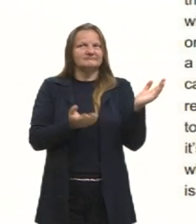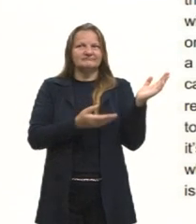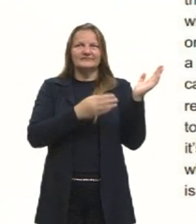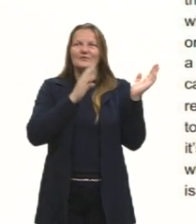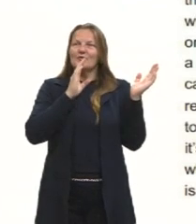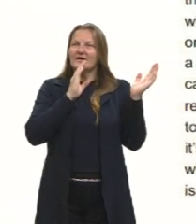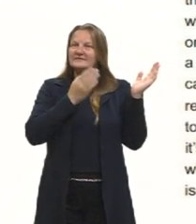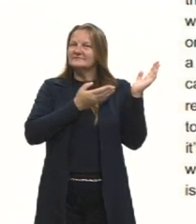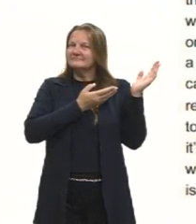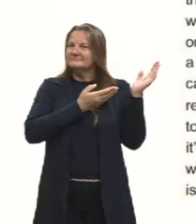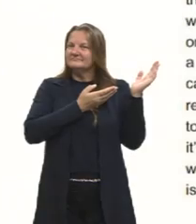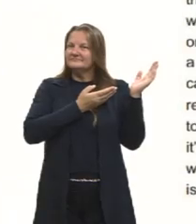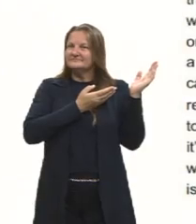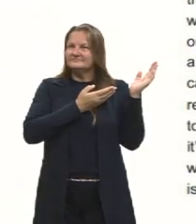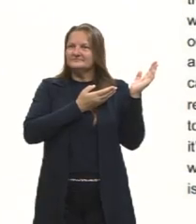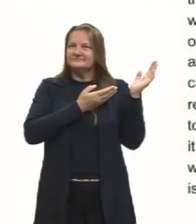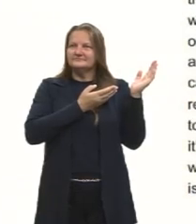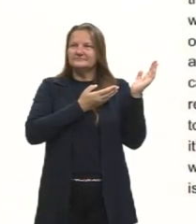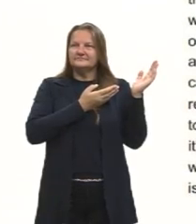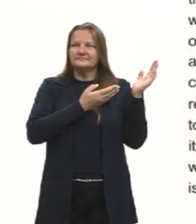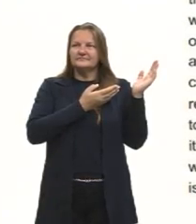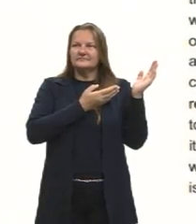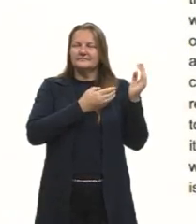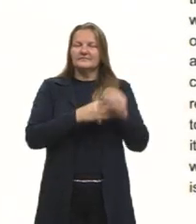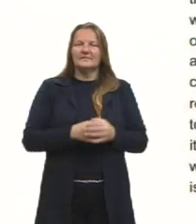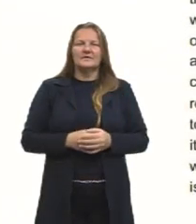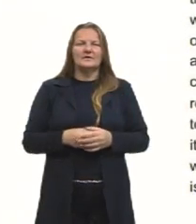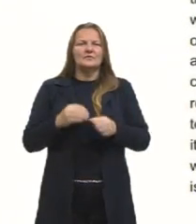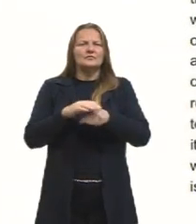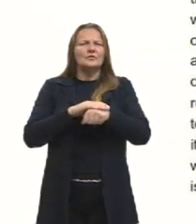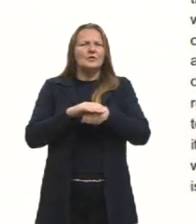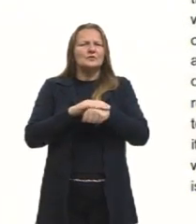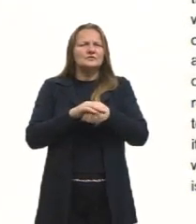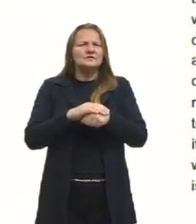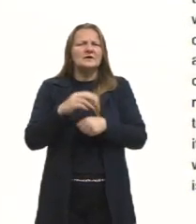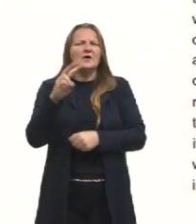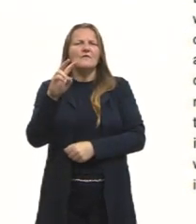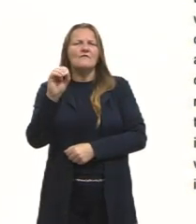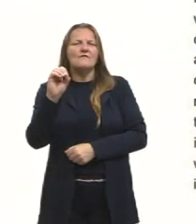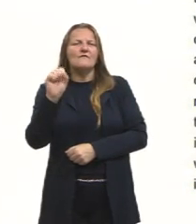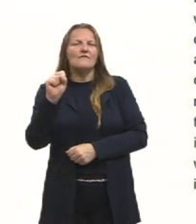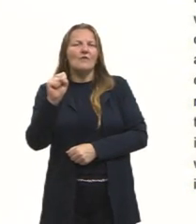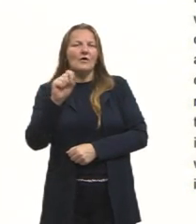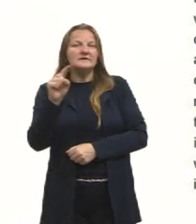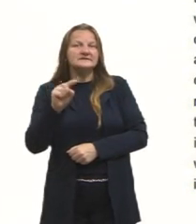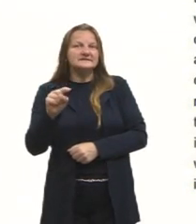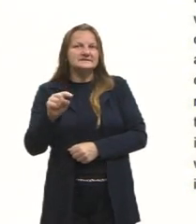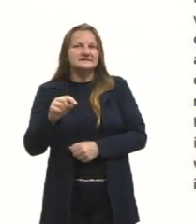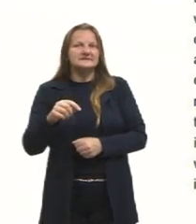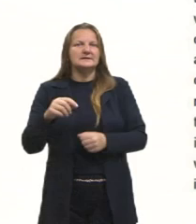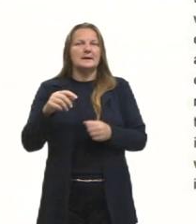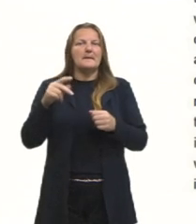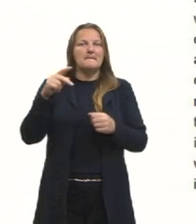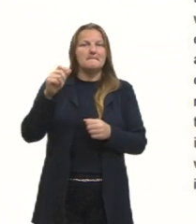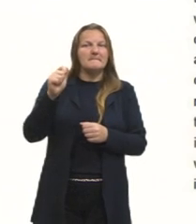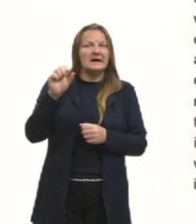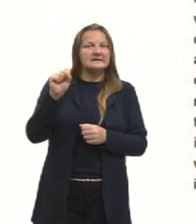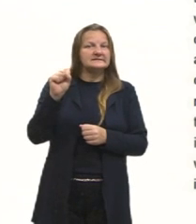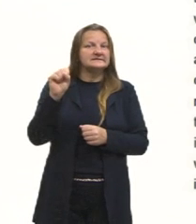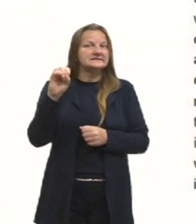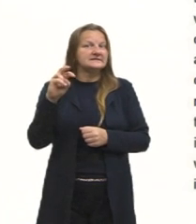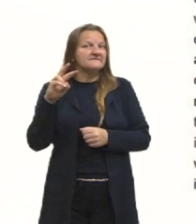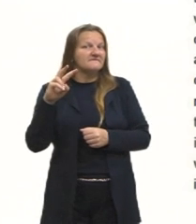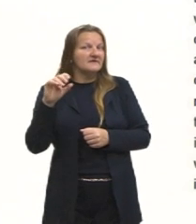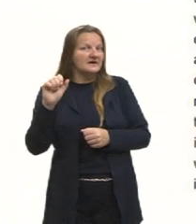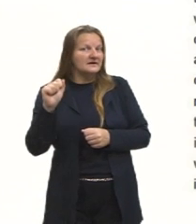número 1 aqui, que foi a aula que nós falamos de voz ativa e voz passiva. Tá? Então, lembra sempre